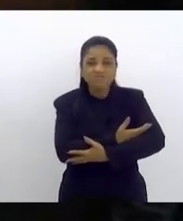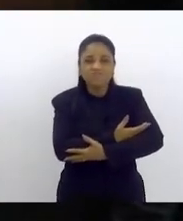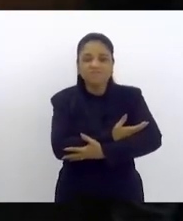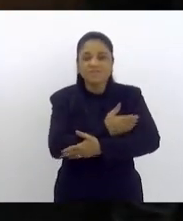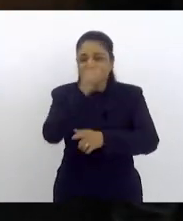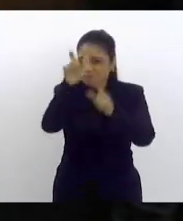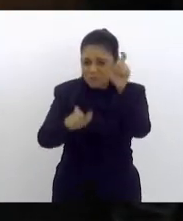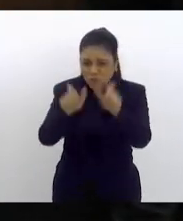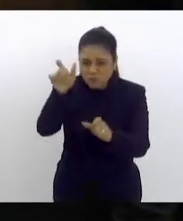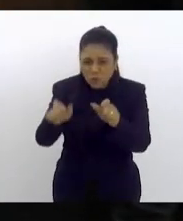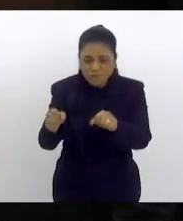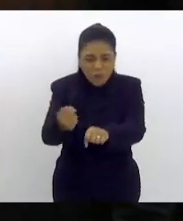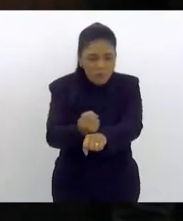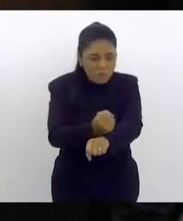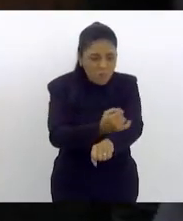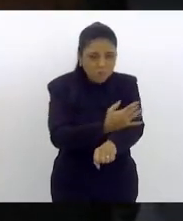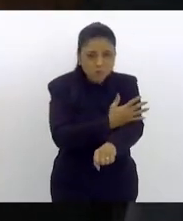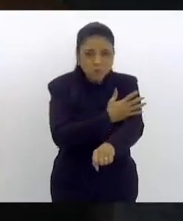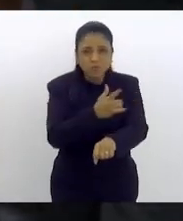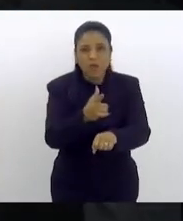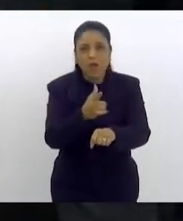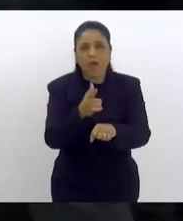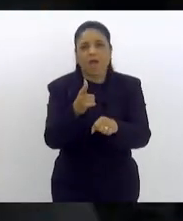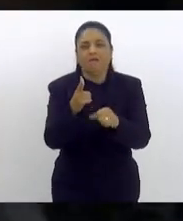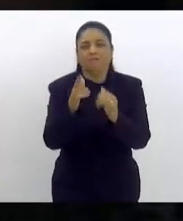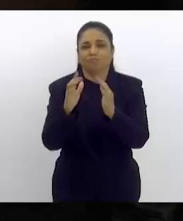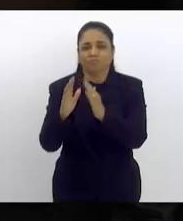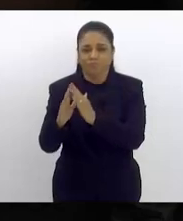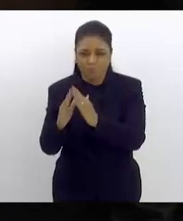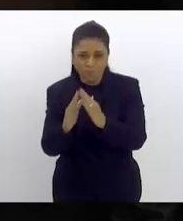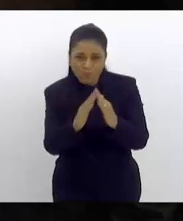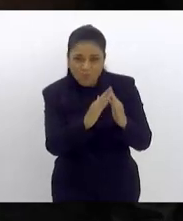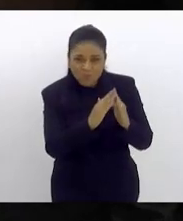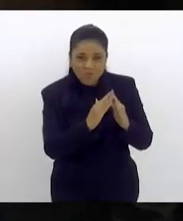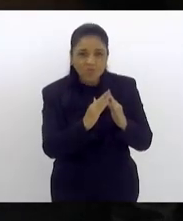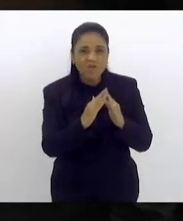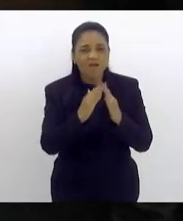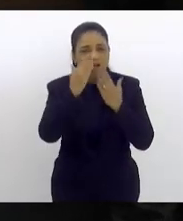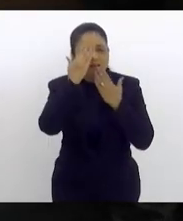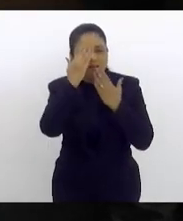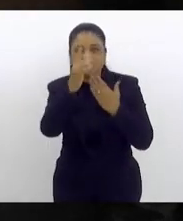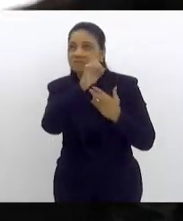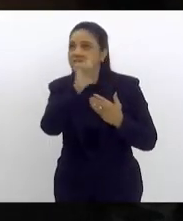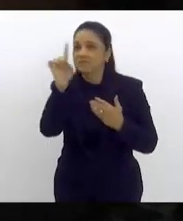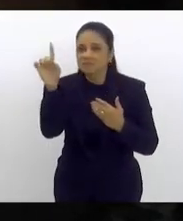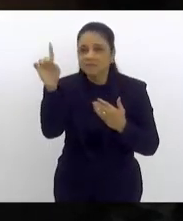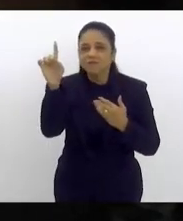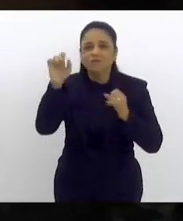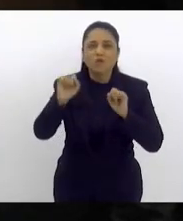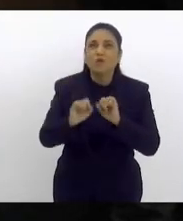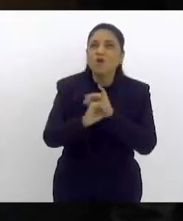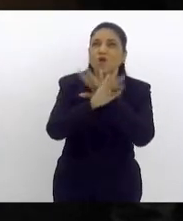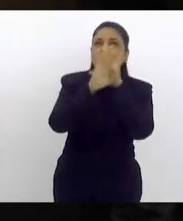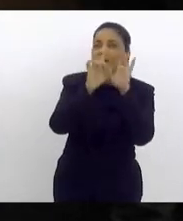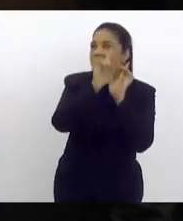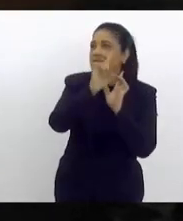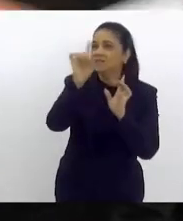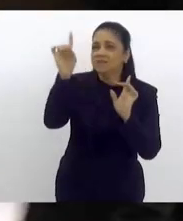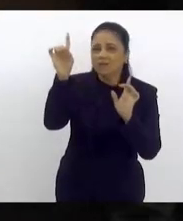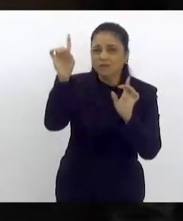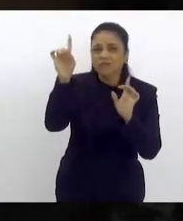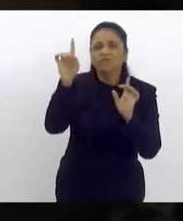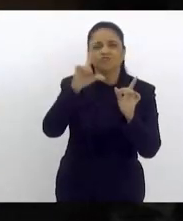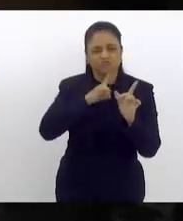nos moradores, uns agradecendo a Deus, dando glória a Deus, deveria ter